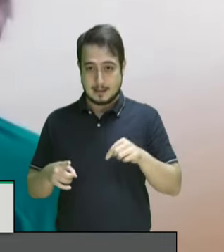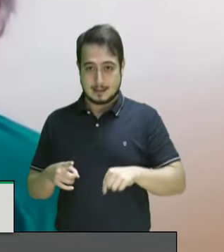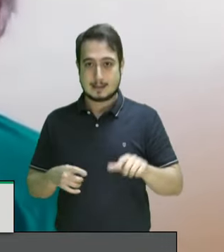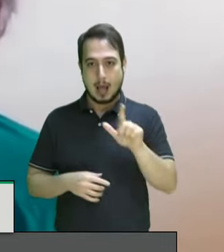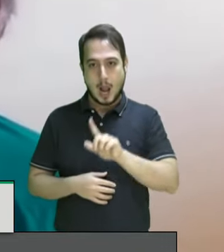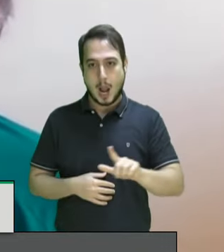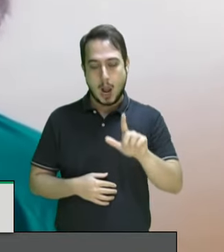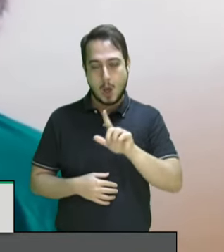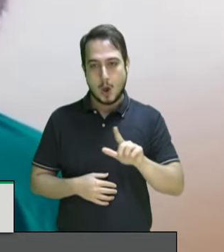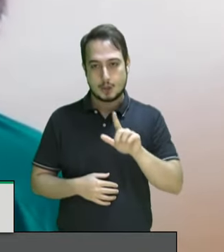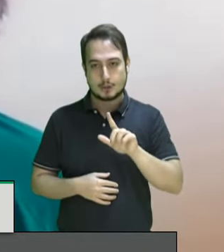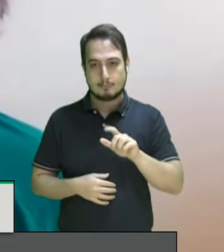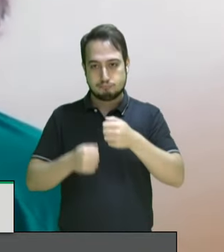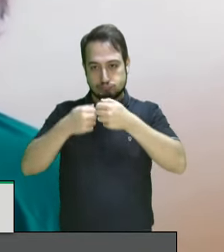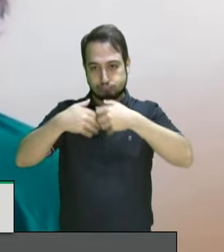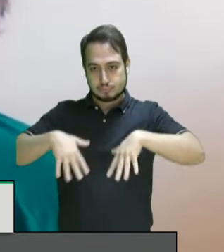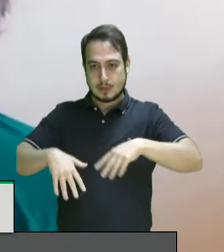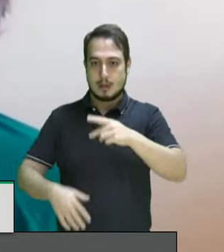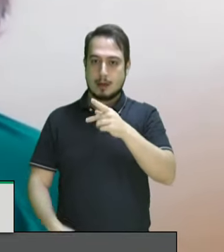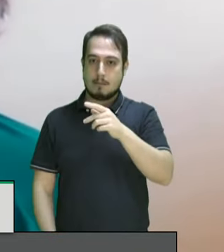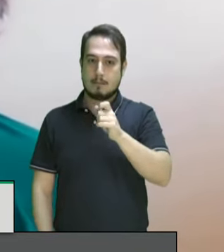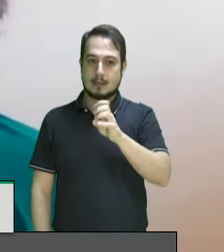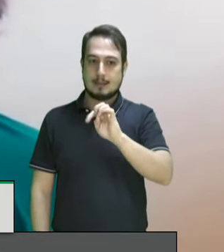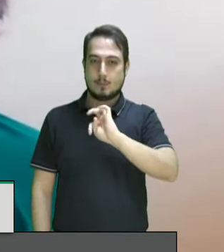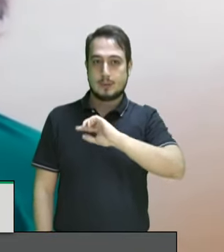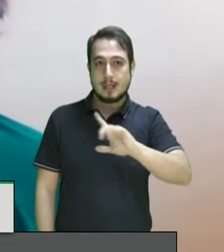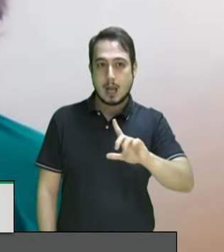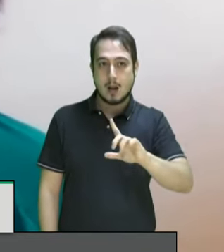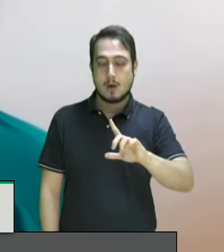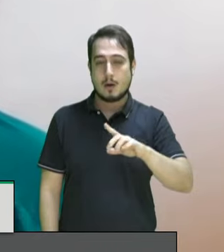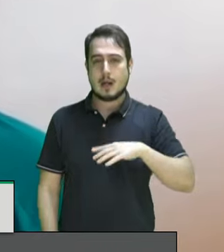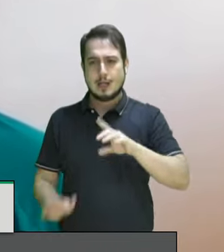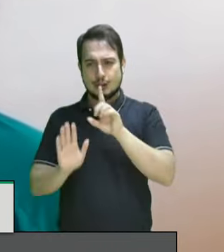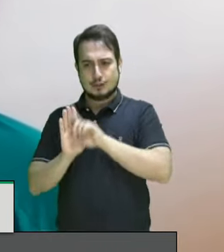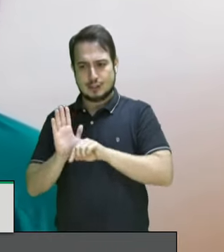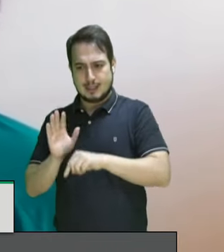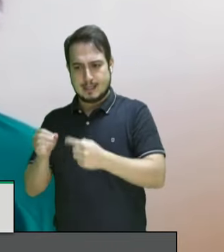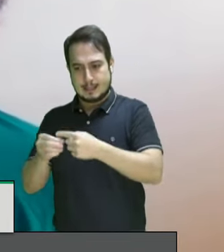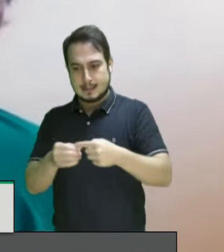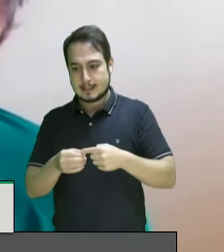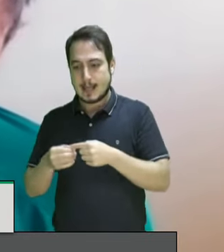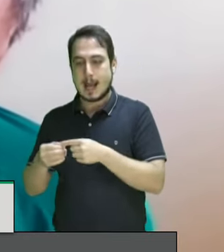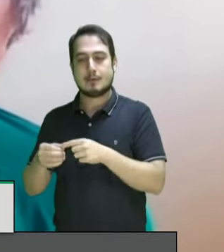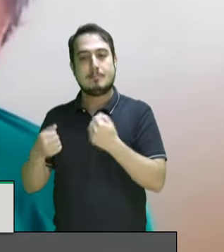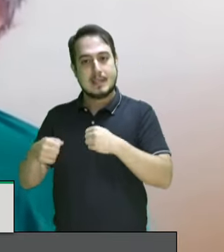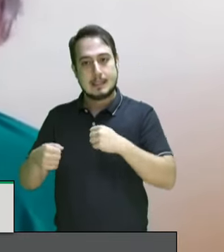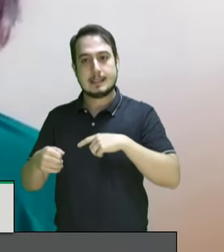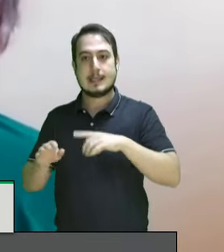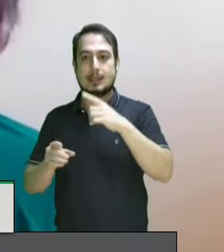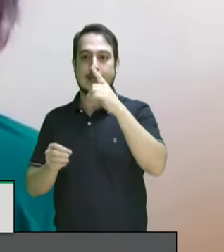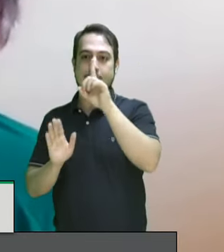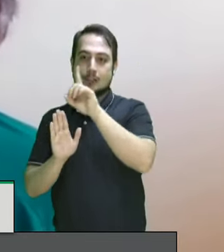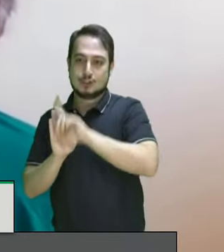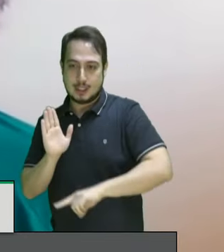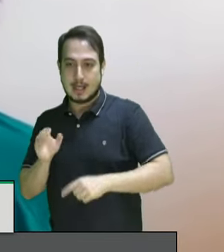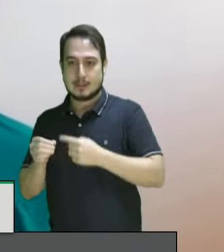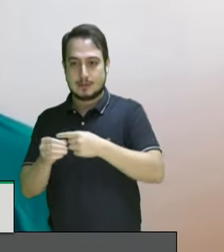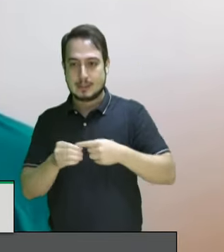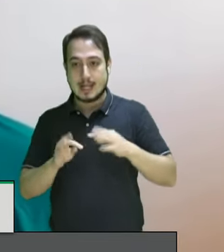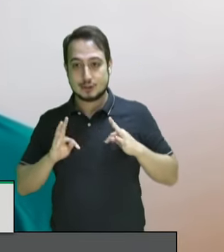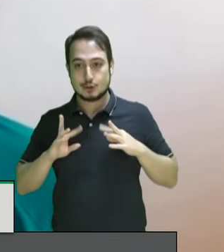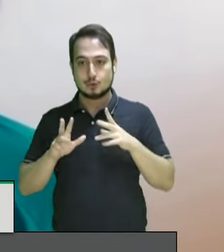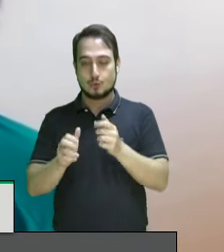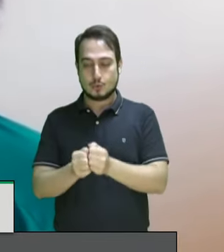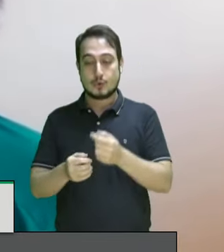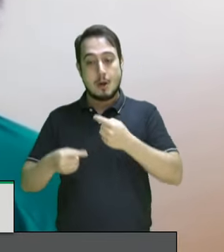patrimonialista ela faz com que o direito à cidade não seja um direito de todas e de todos e ao mesmo tempo ela faz com que